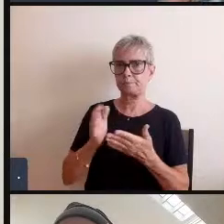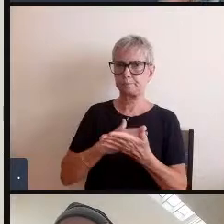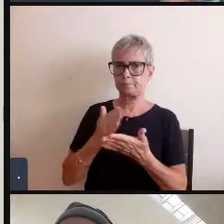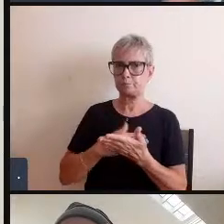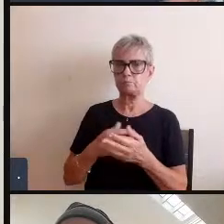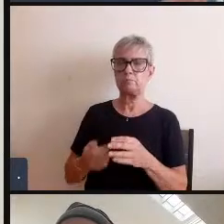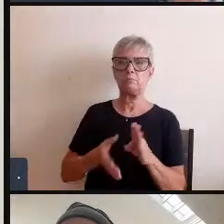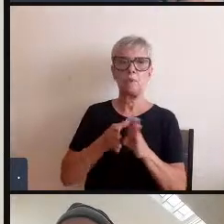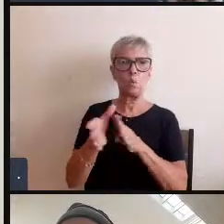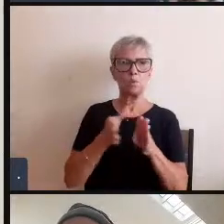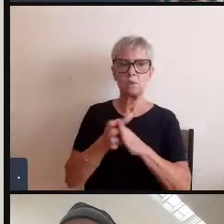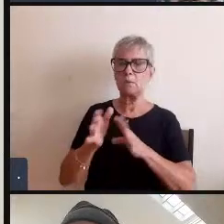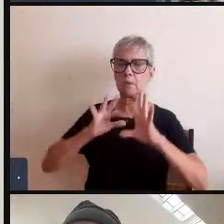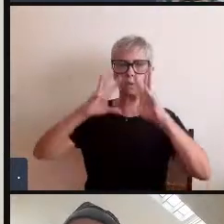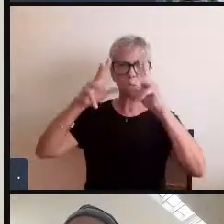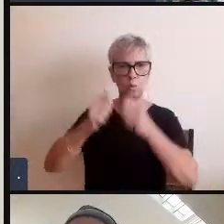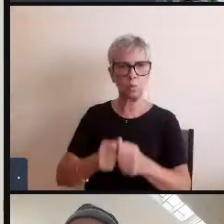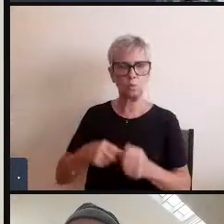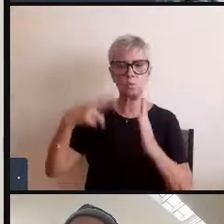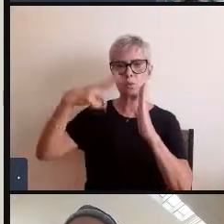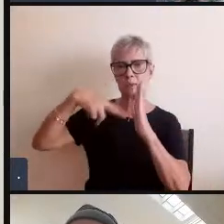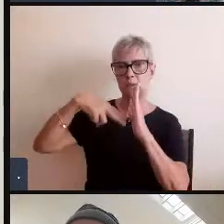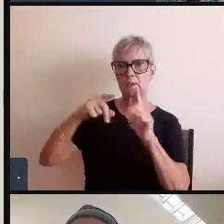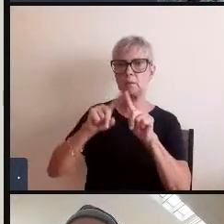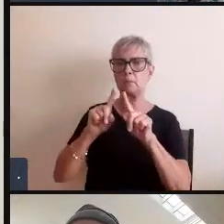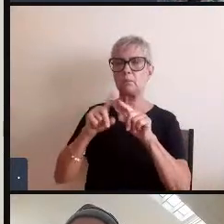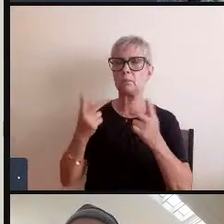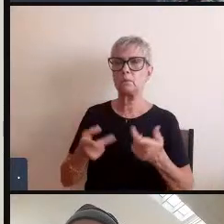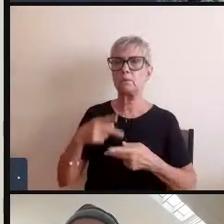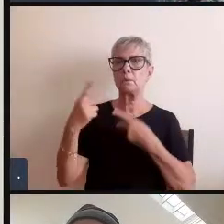planeta inteiro porque ela fala de